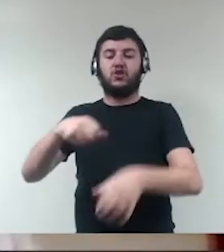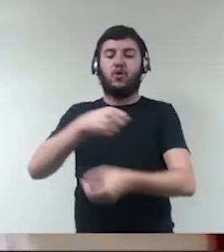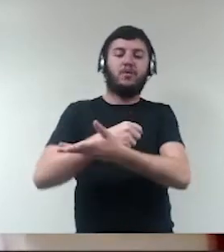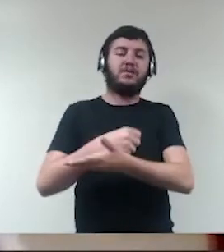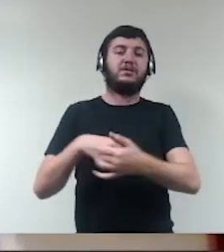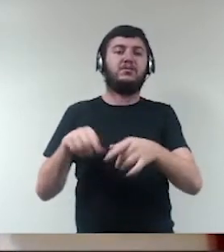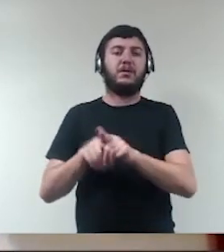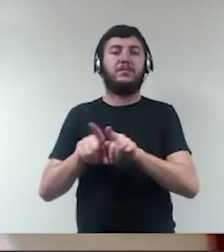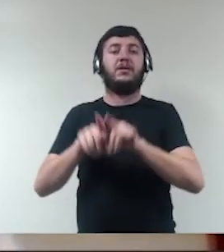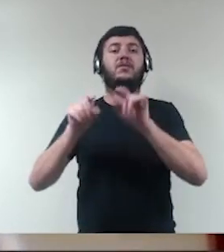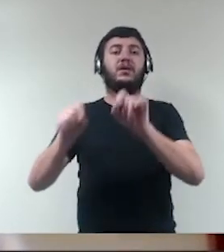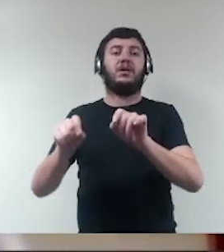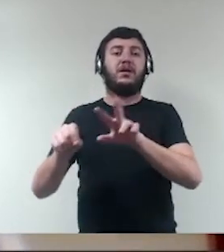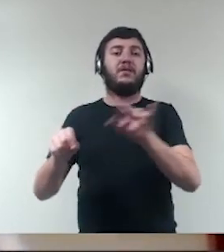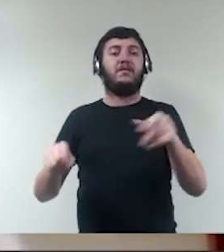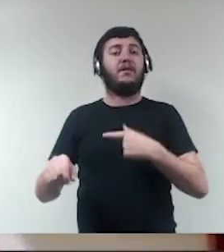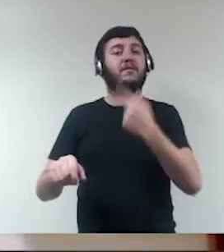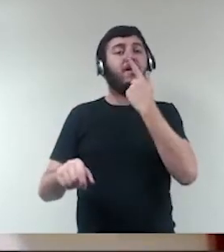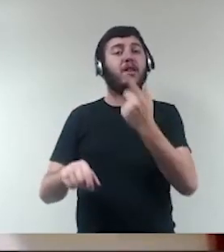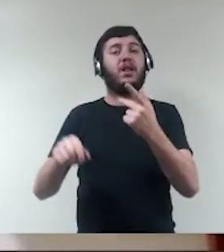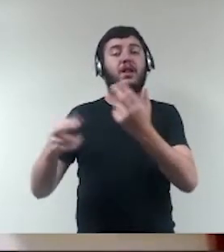para trazer a responsabilização